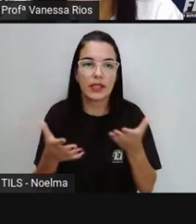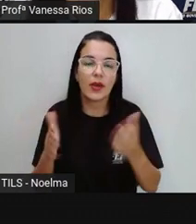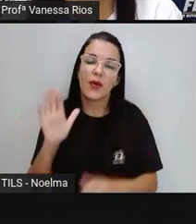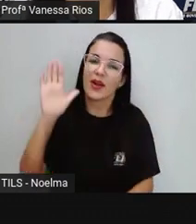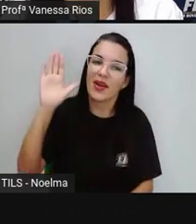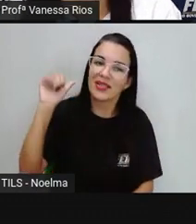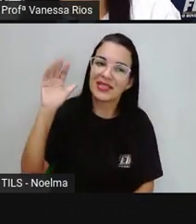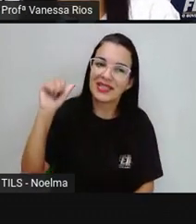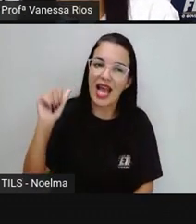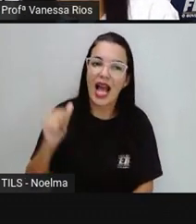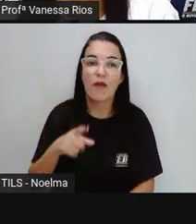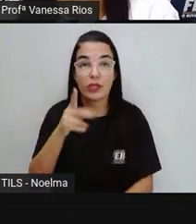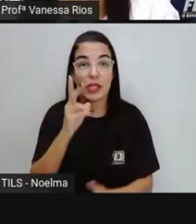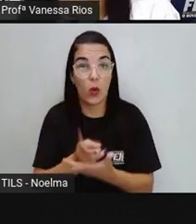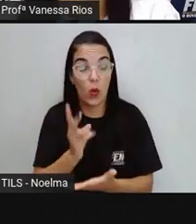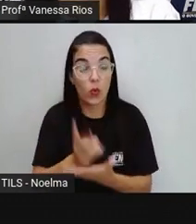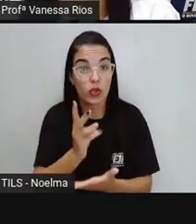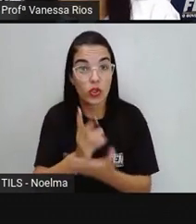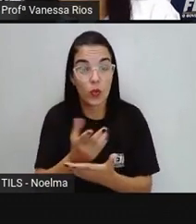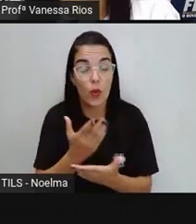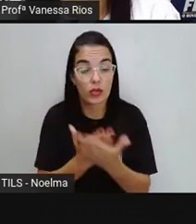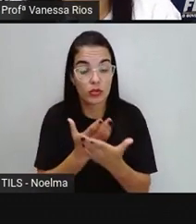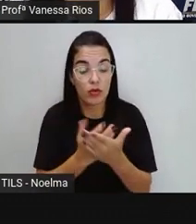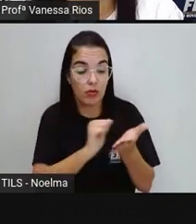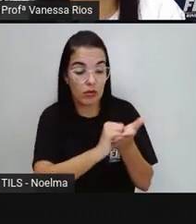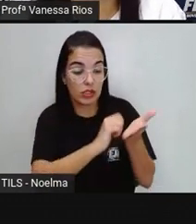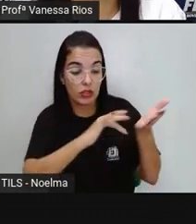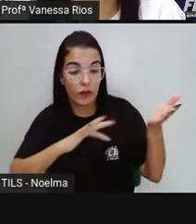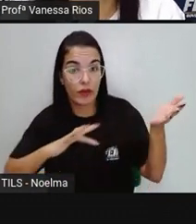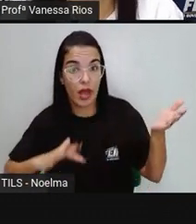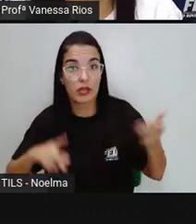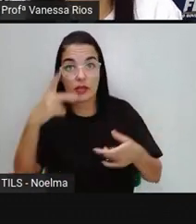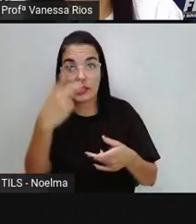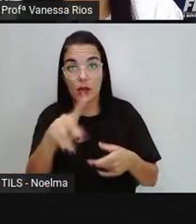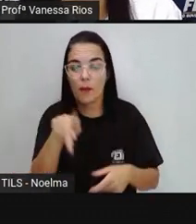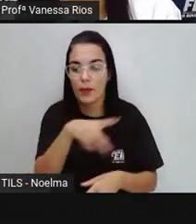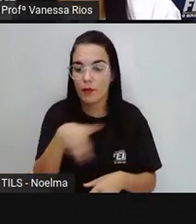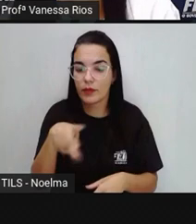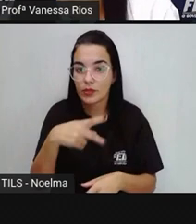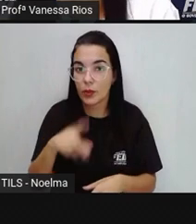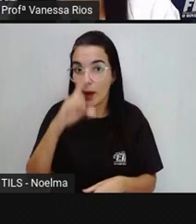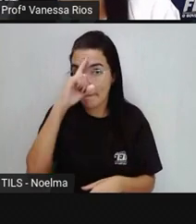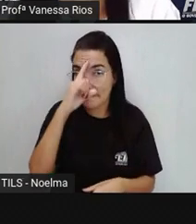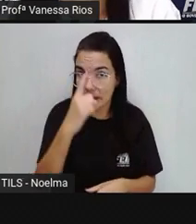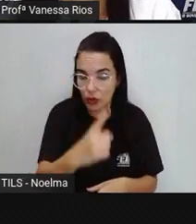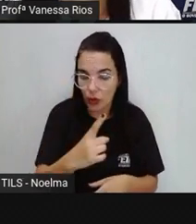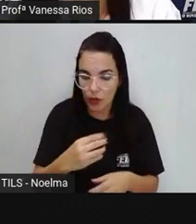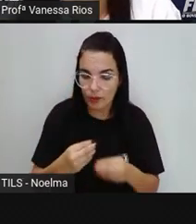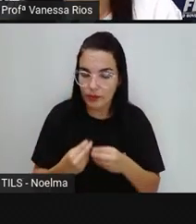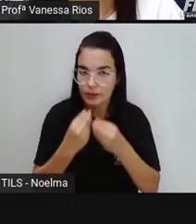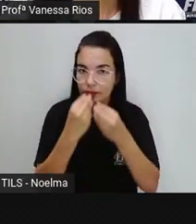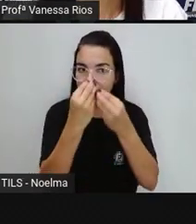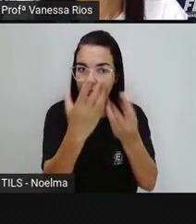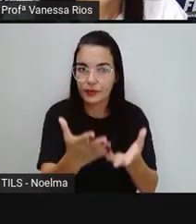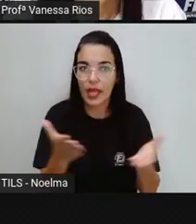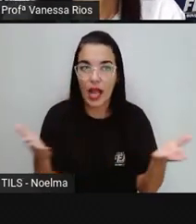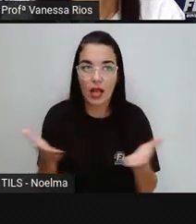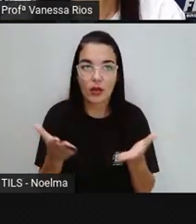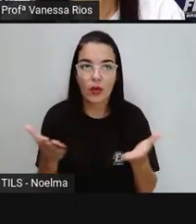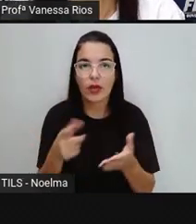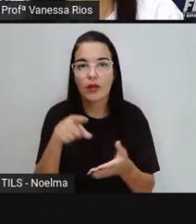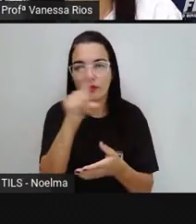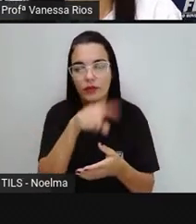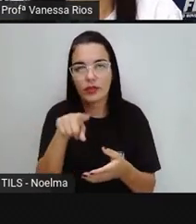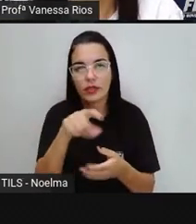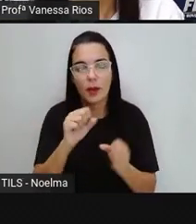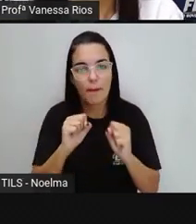certo? Dê continuidade agora através da atividade que o seu professor ou professora preparou para que a partir de agora